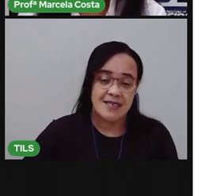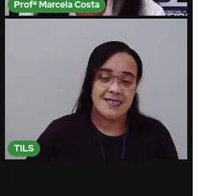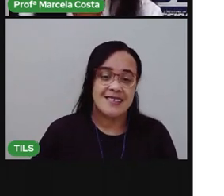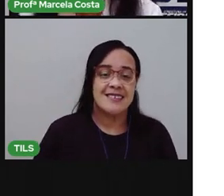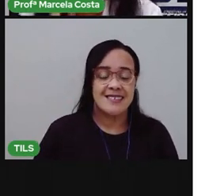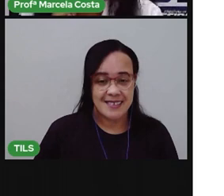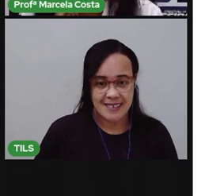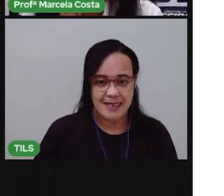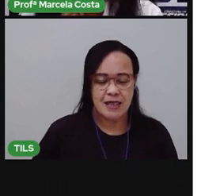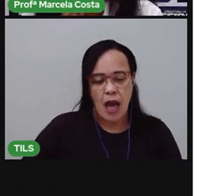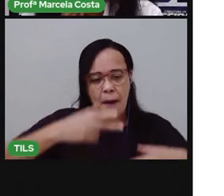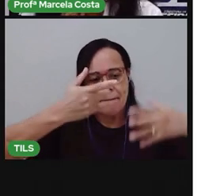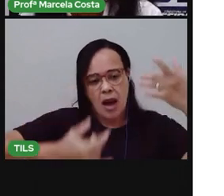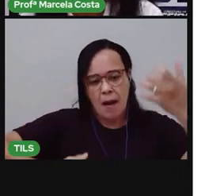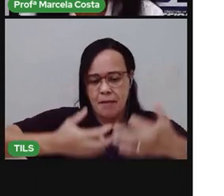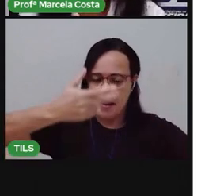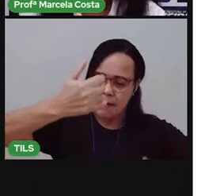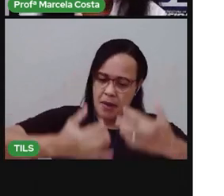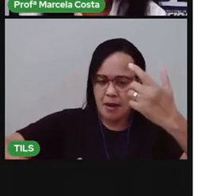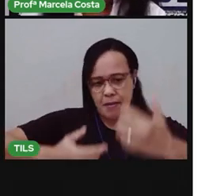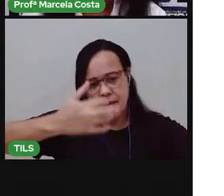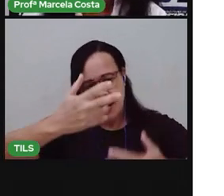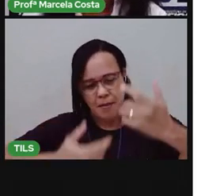E aí, ele começou a contar.